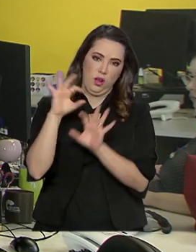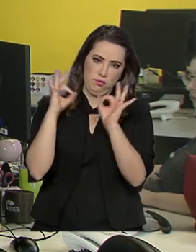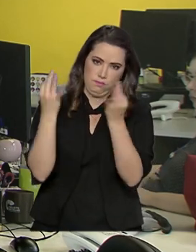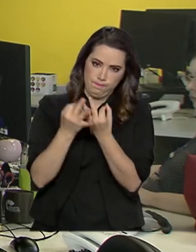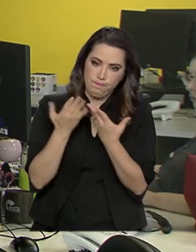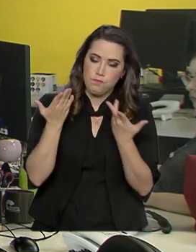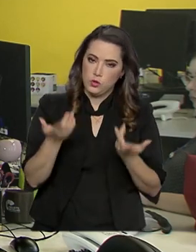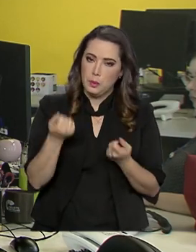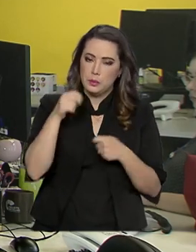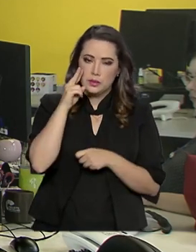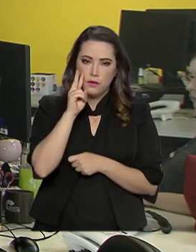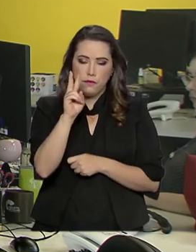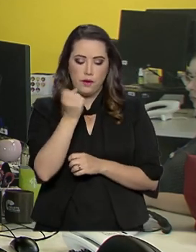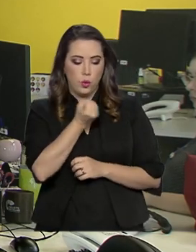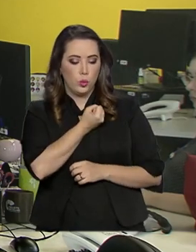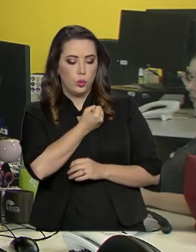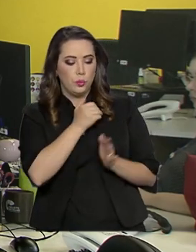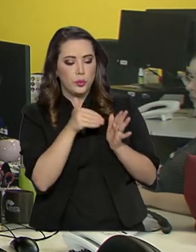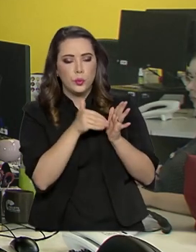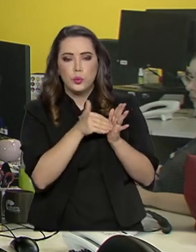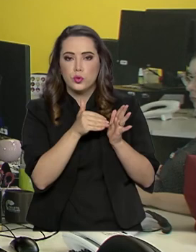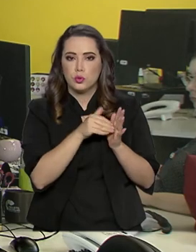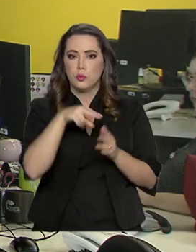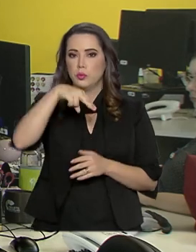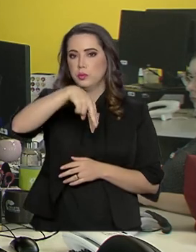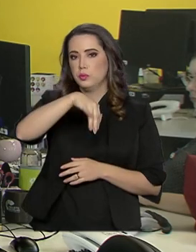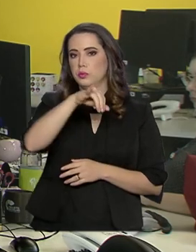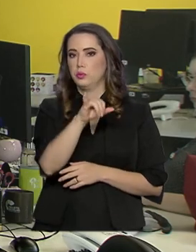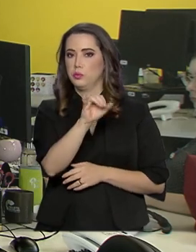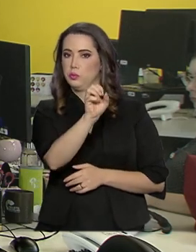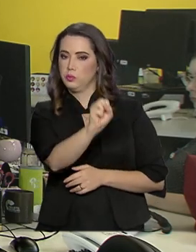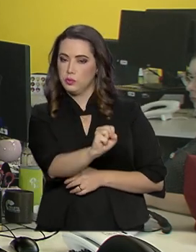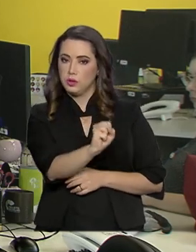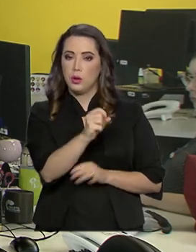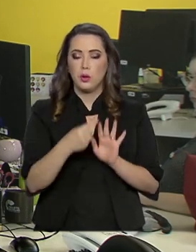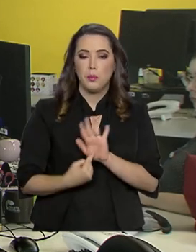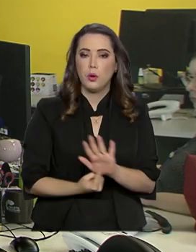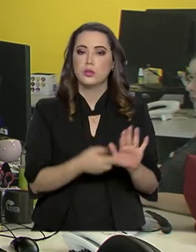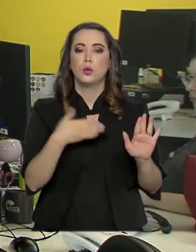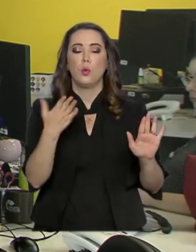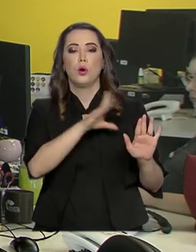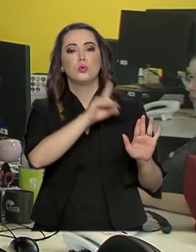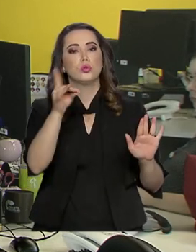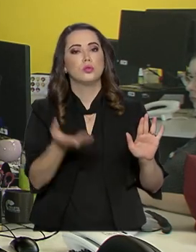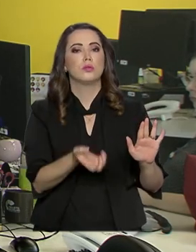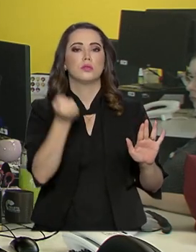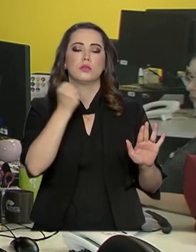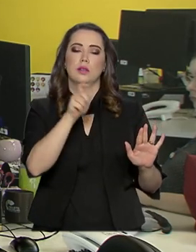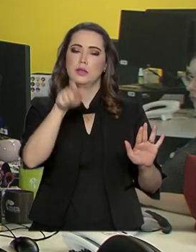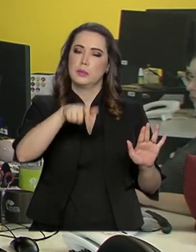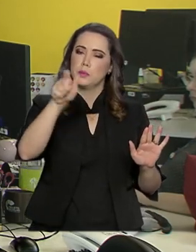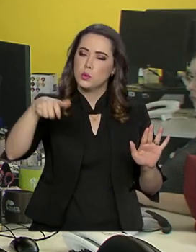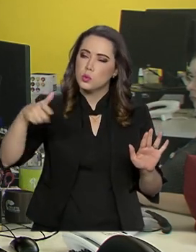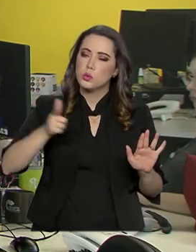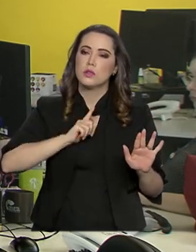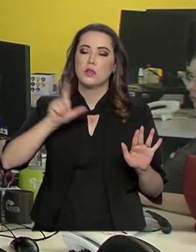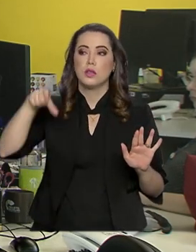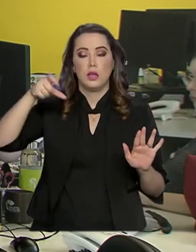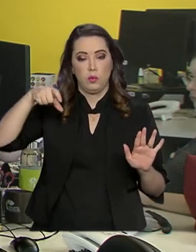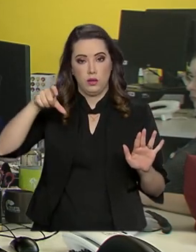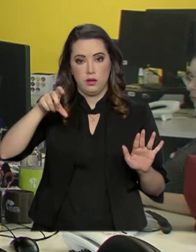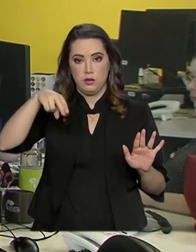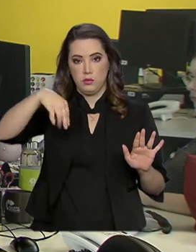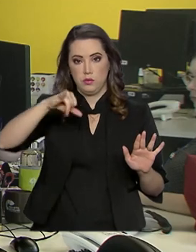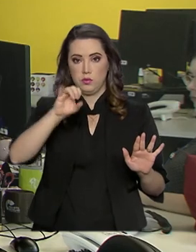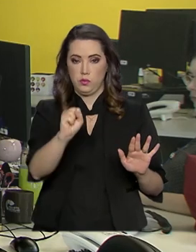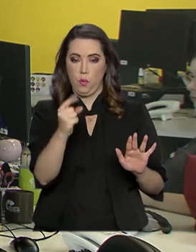atentos ao último dígito tunis, o número de identificação social. Ele indica a data do saque. Os beneficiários que possuem o cartão com o NIS